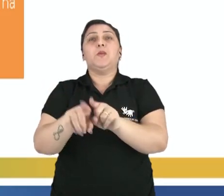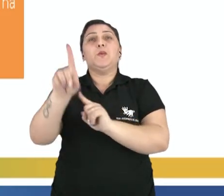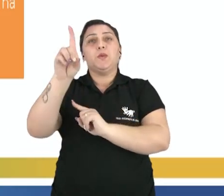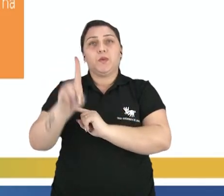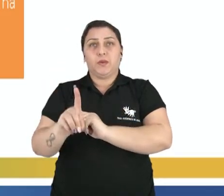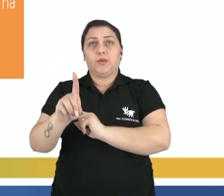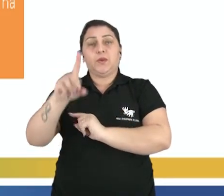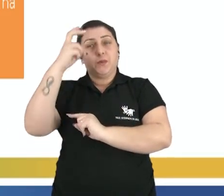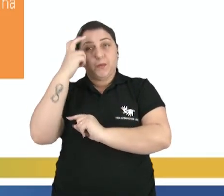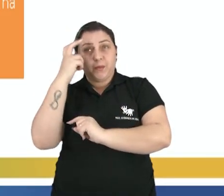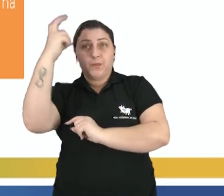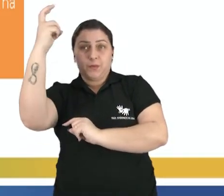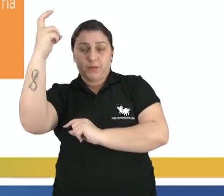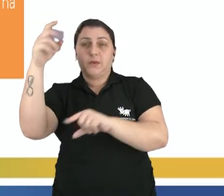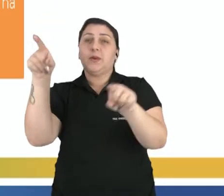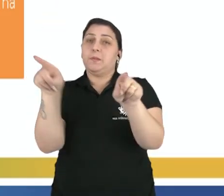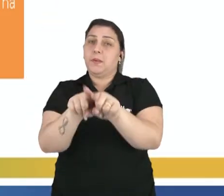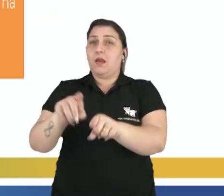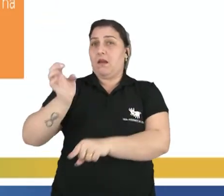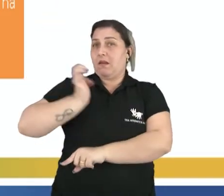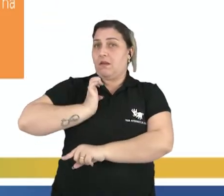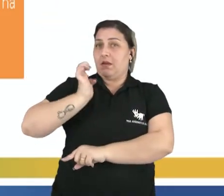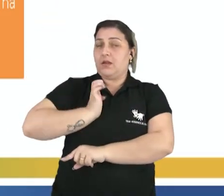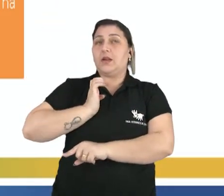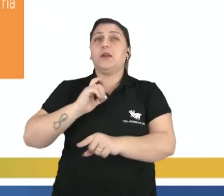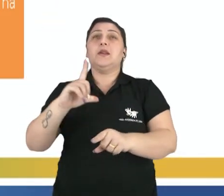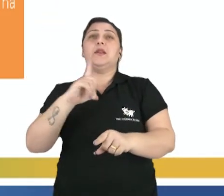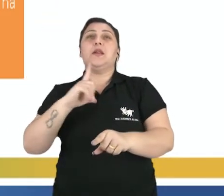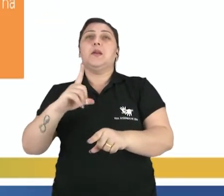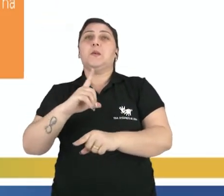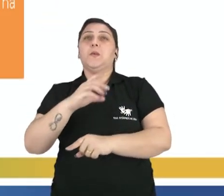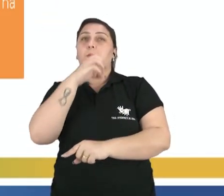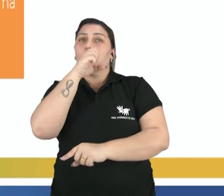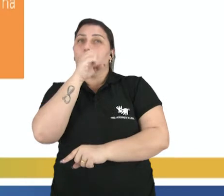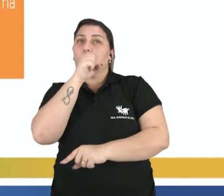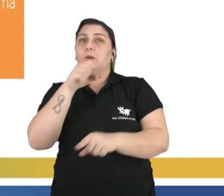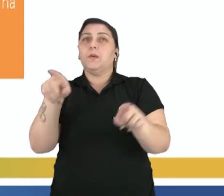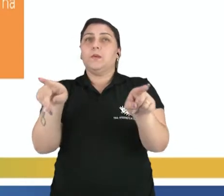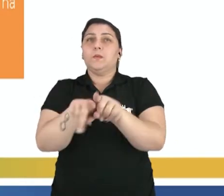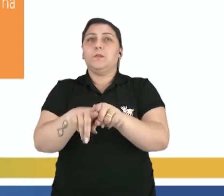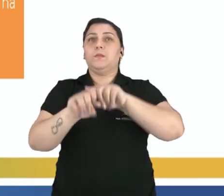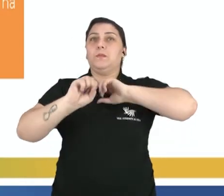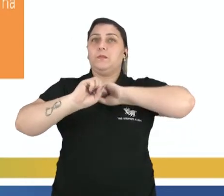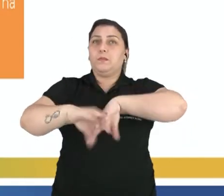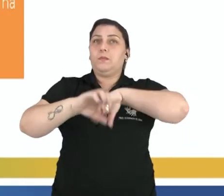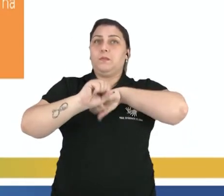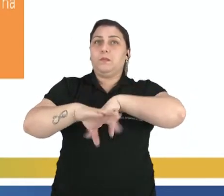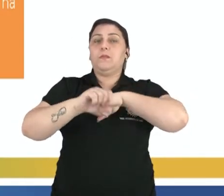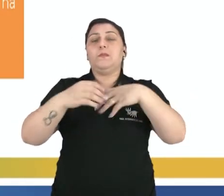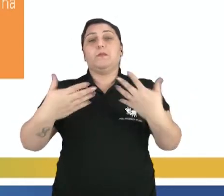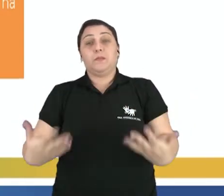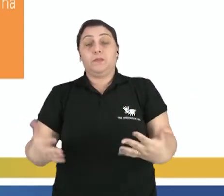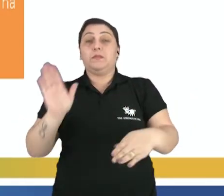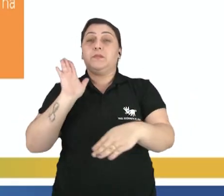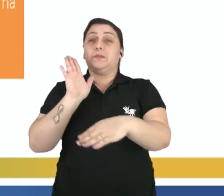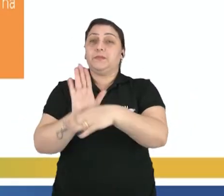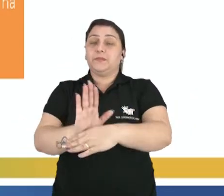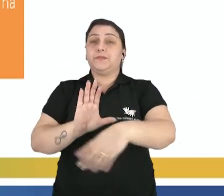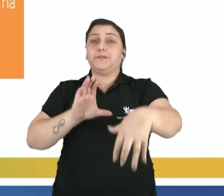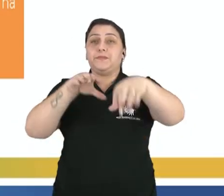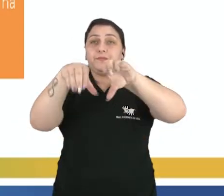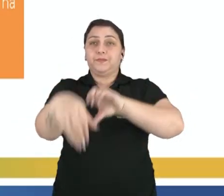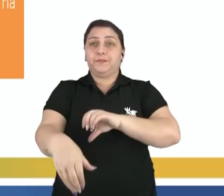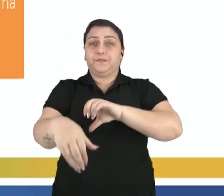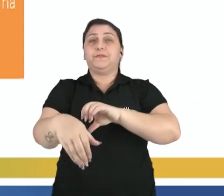direitos intelectuais. Então ele envolve a ética. E nós temos a cor laranja, que é voltada para a educação. Então auxilia na formação